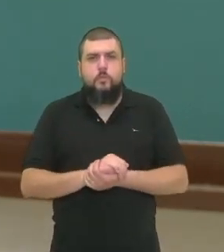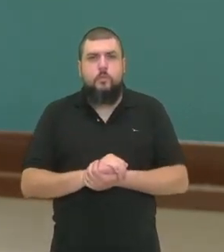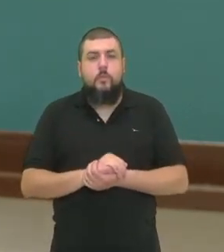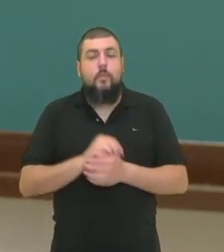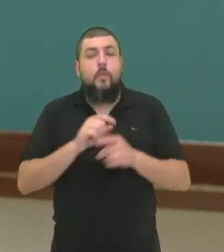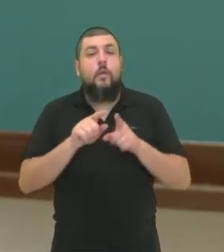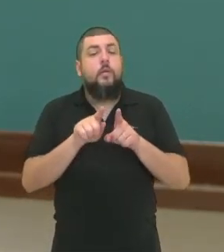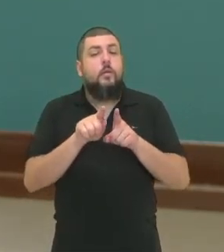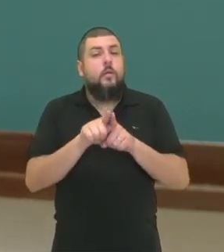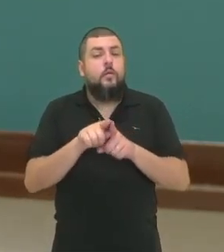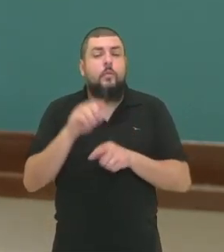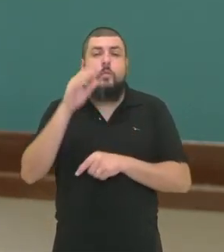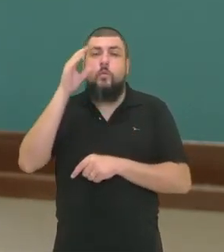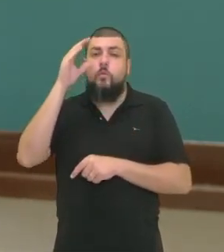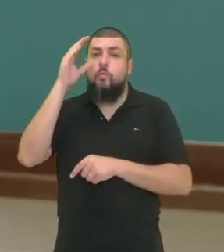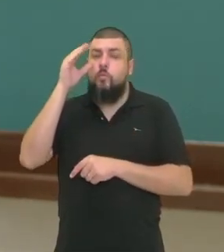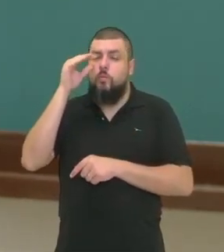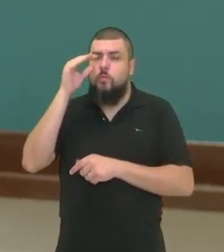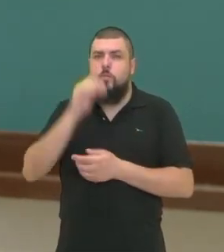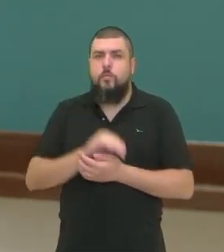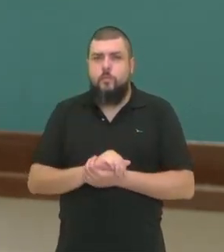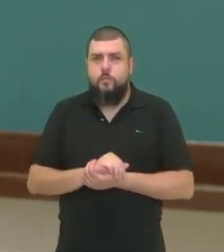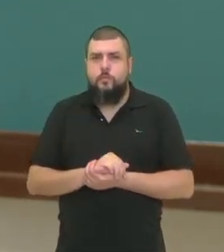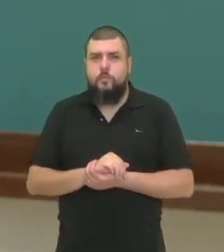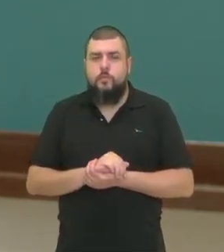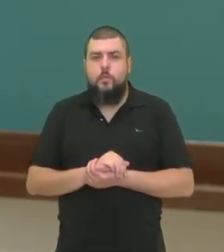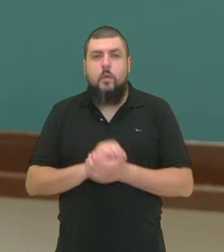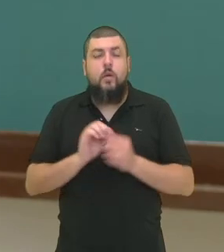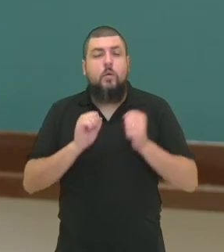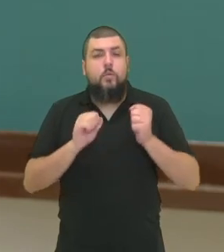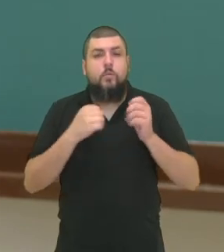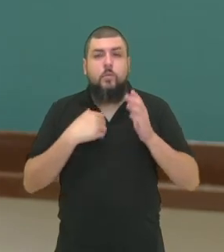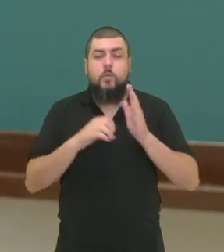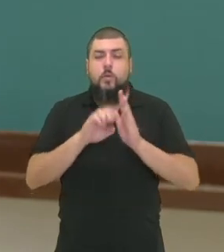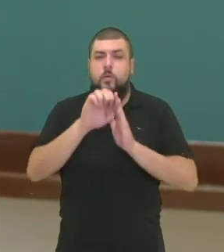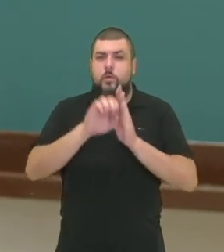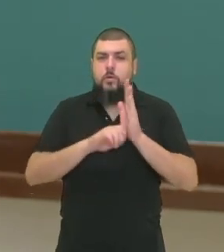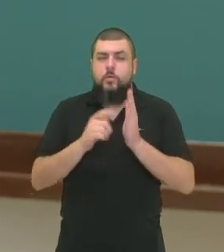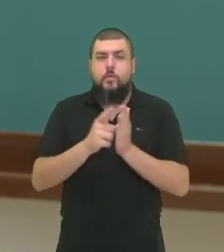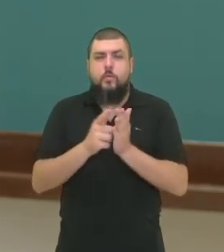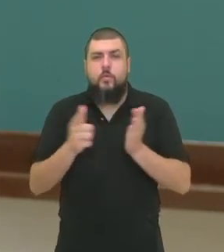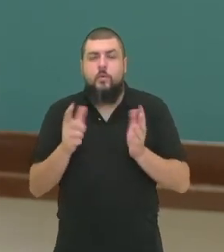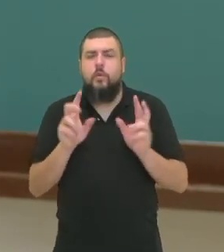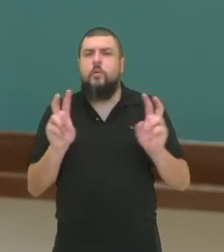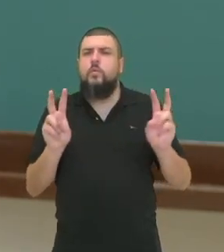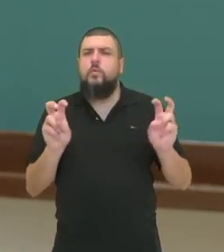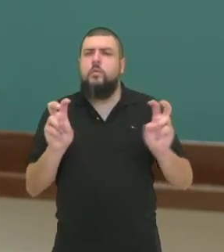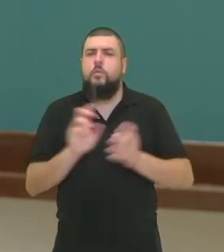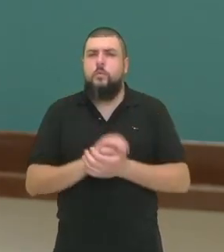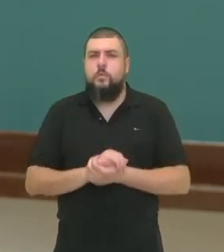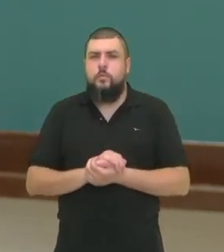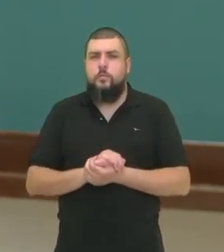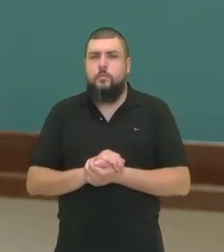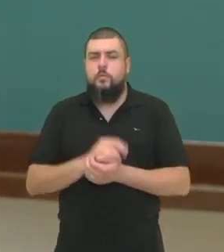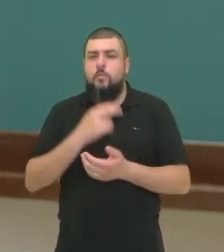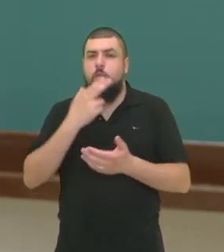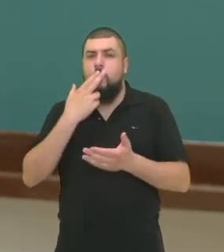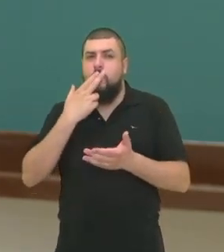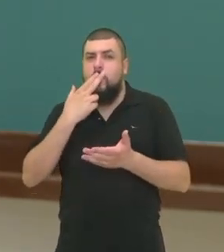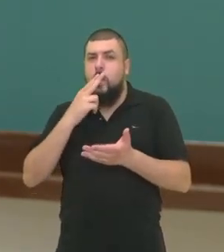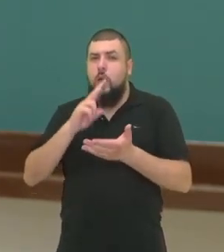uma curiosidade. Nós podemos encontrar os editoriais intitulados como Carta ao